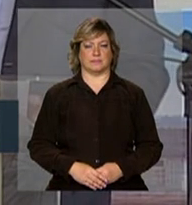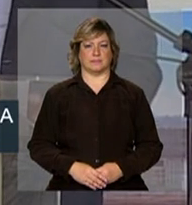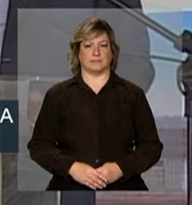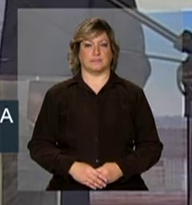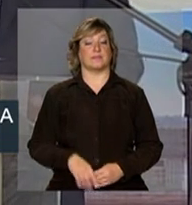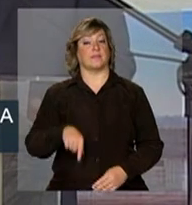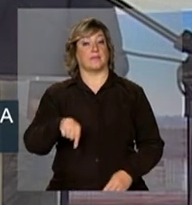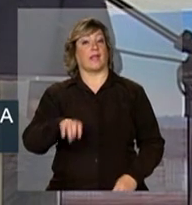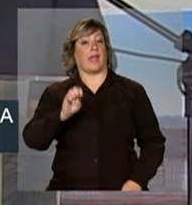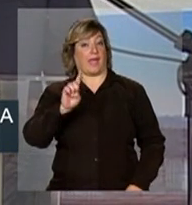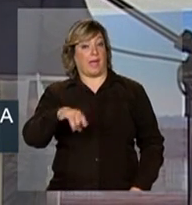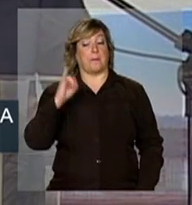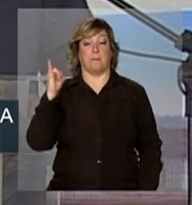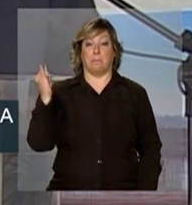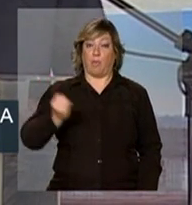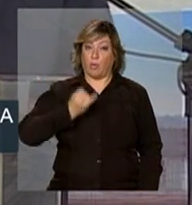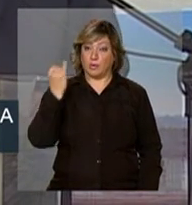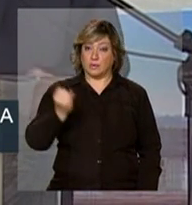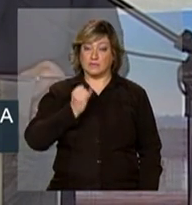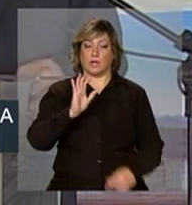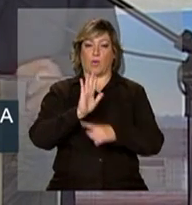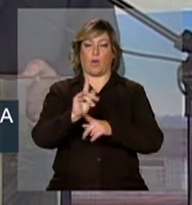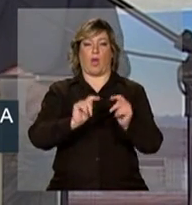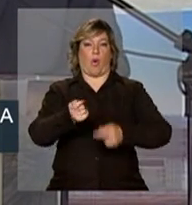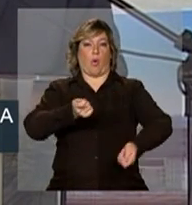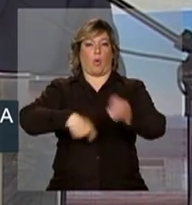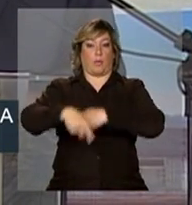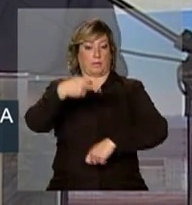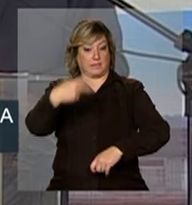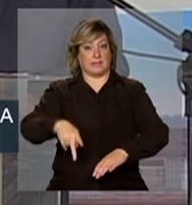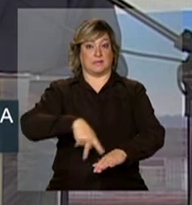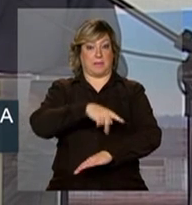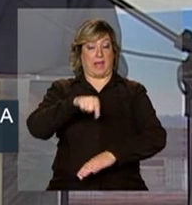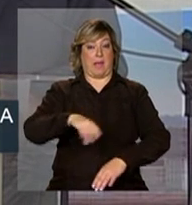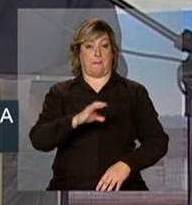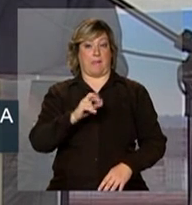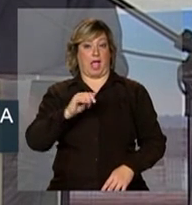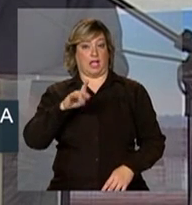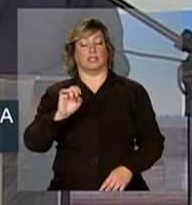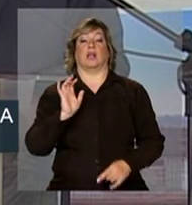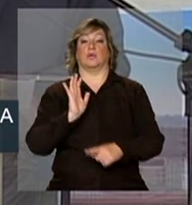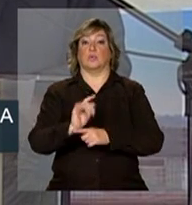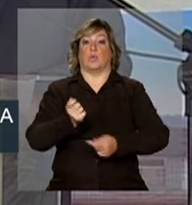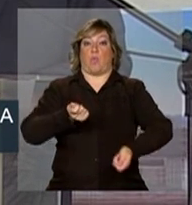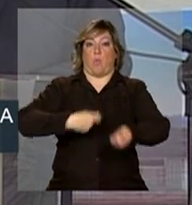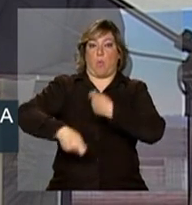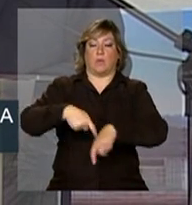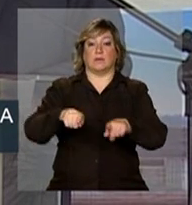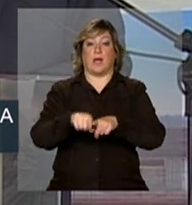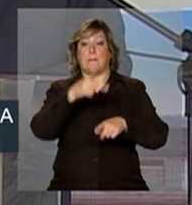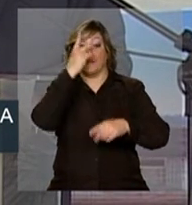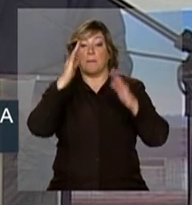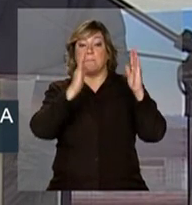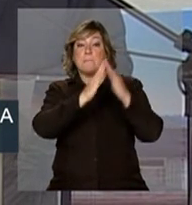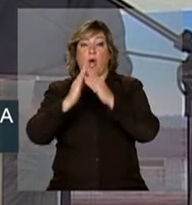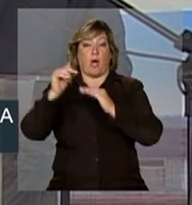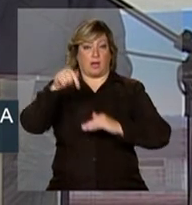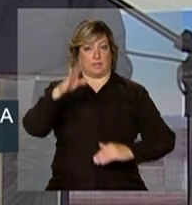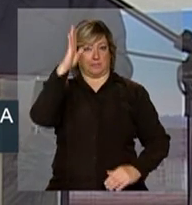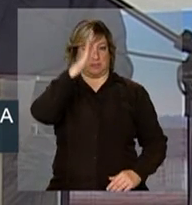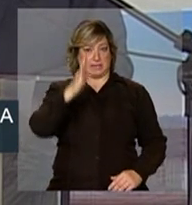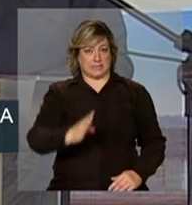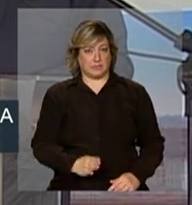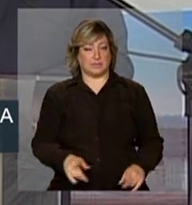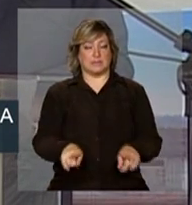É importante para a economia desse país, essa barragem, é importante para os habitantes do Brasil e